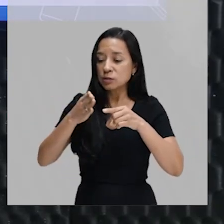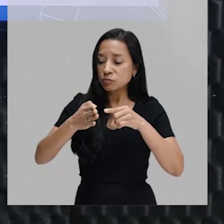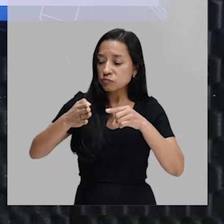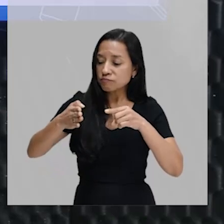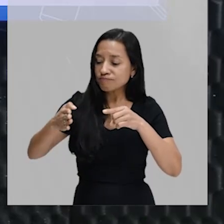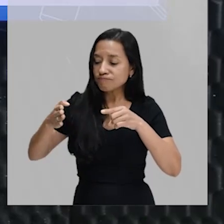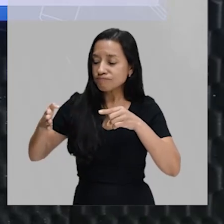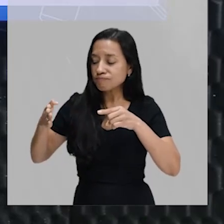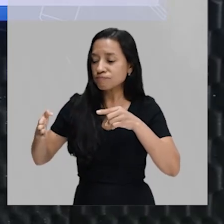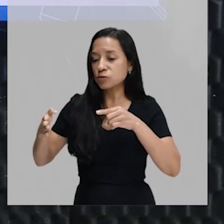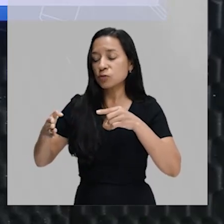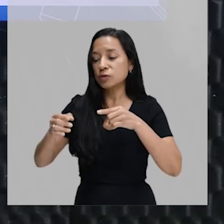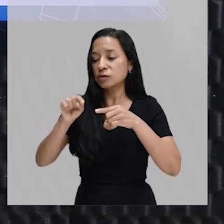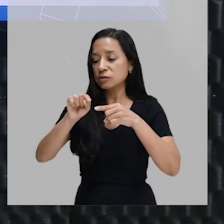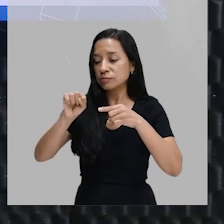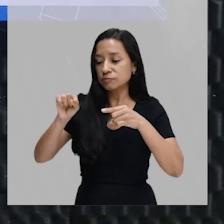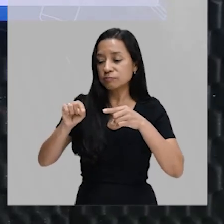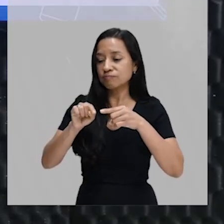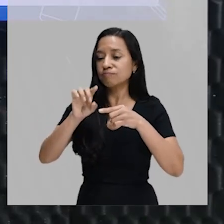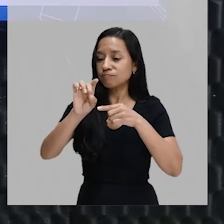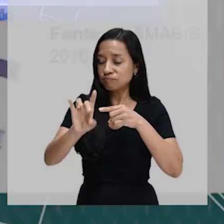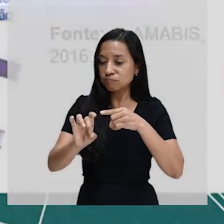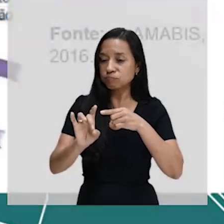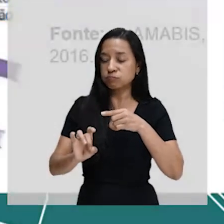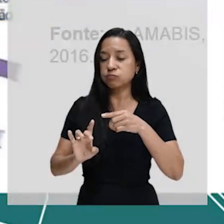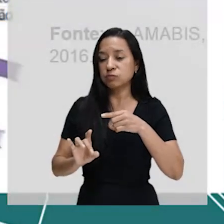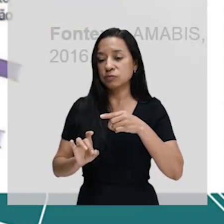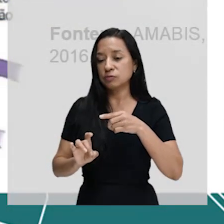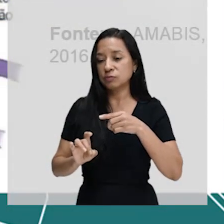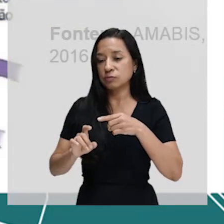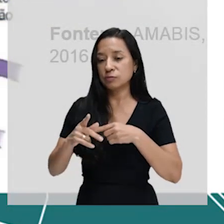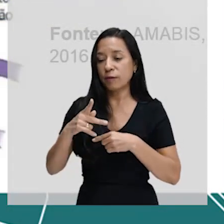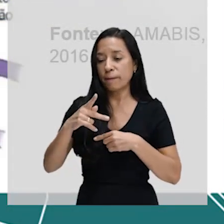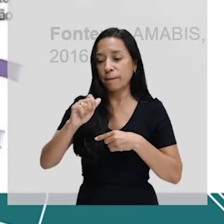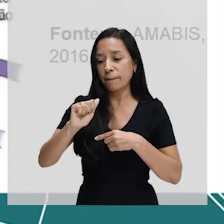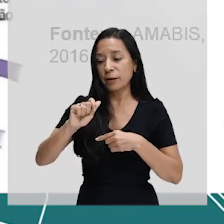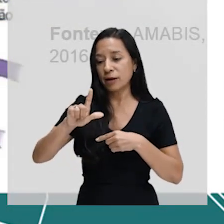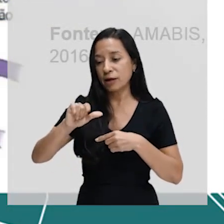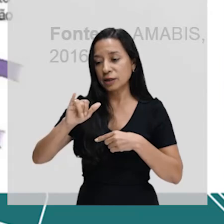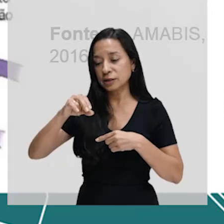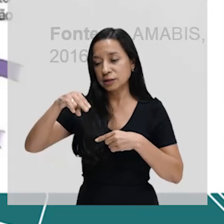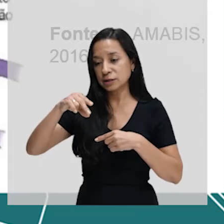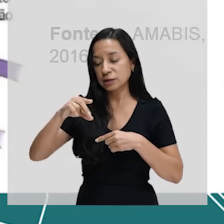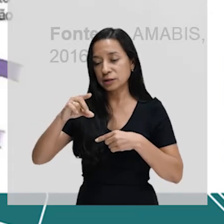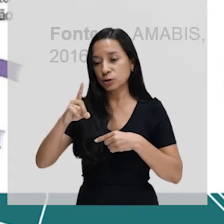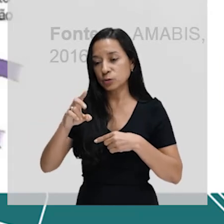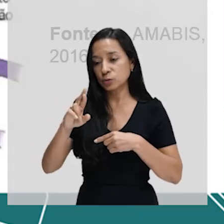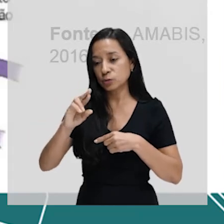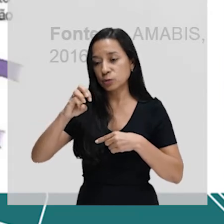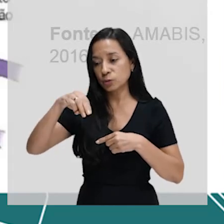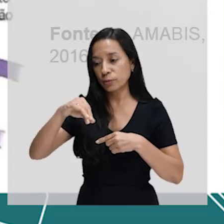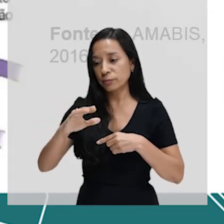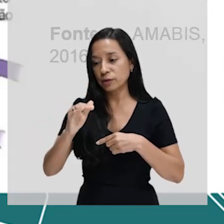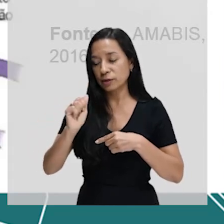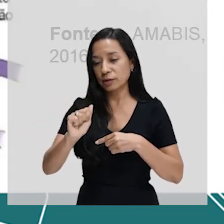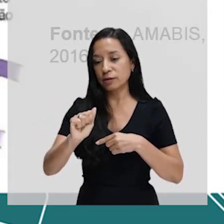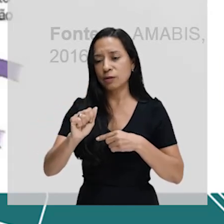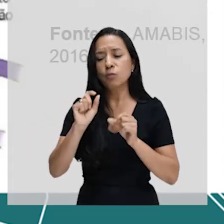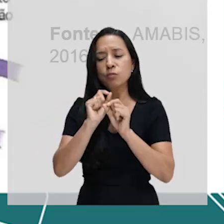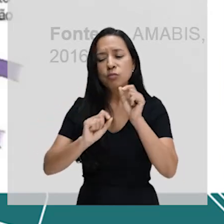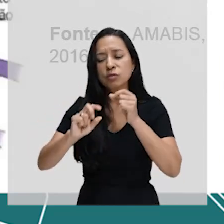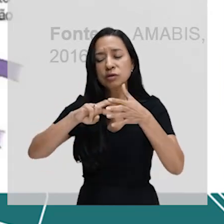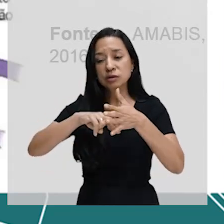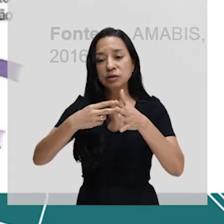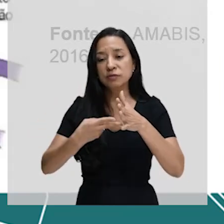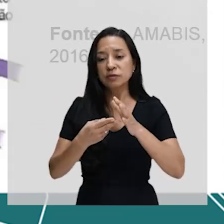específicas, que a gente chama de sequência palindrômica. O que é uma sequência palindrômica, pessoal?